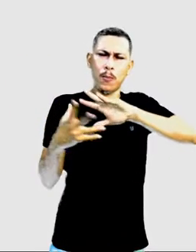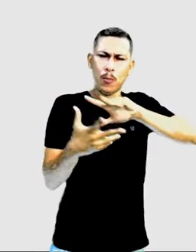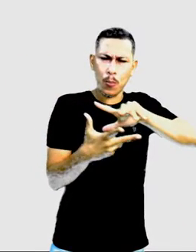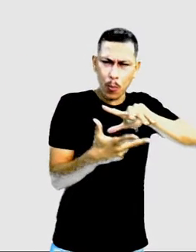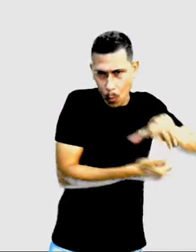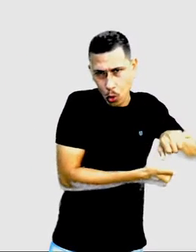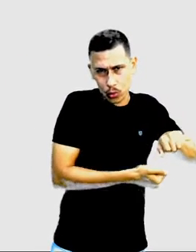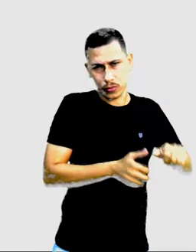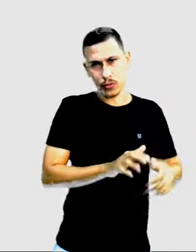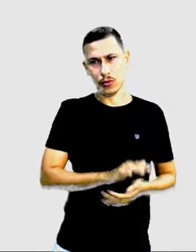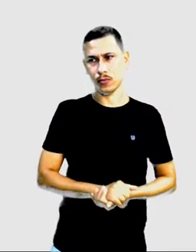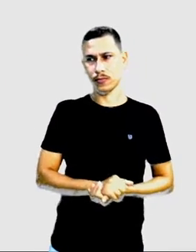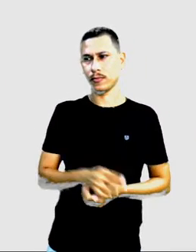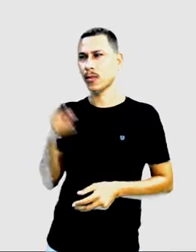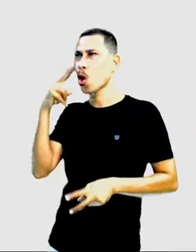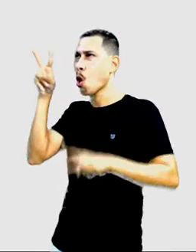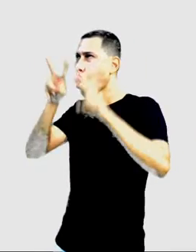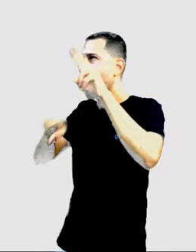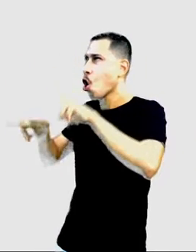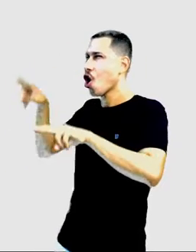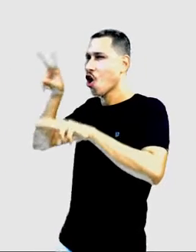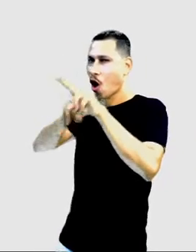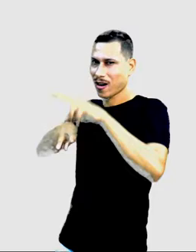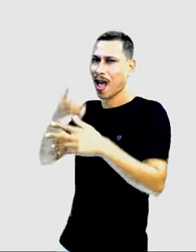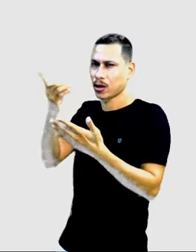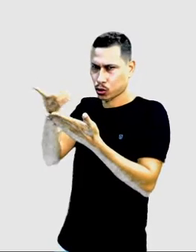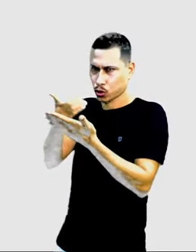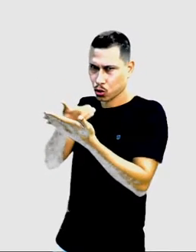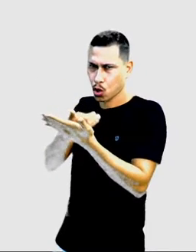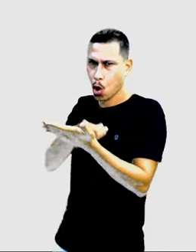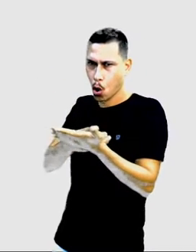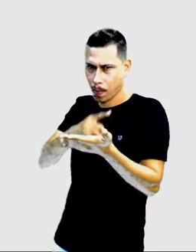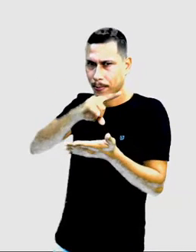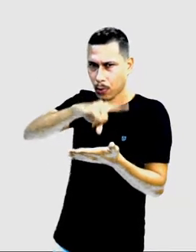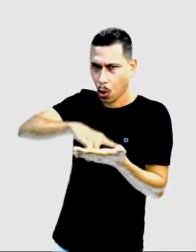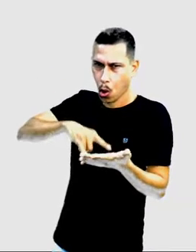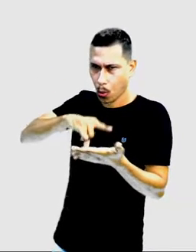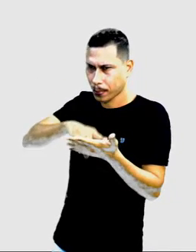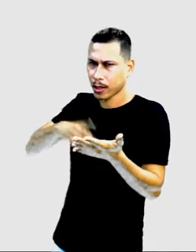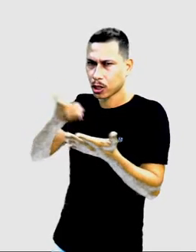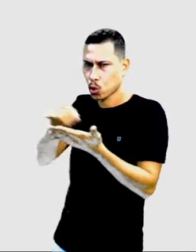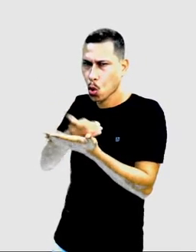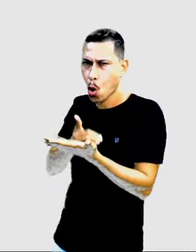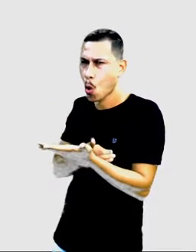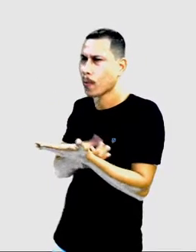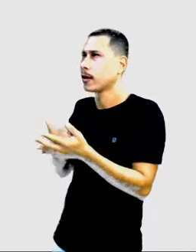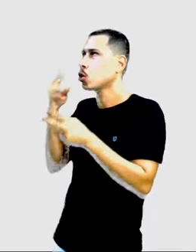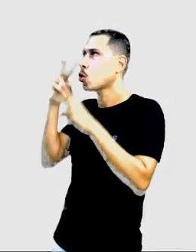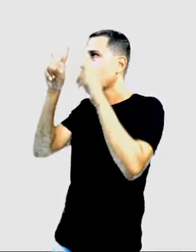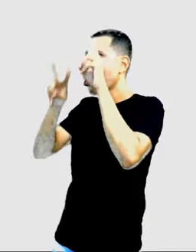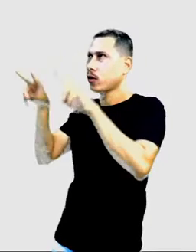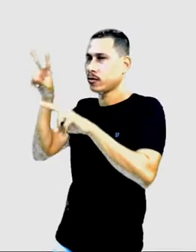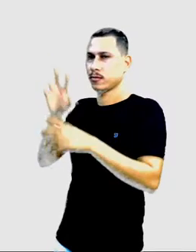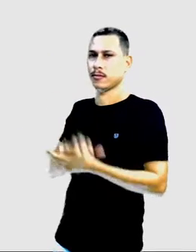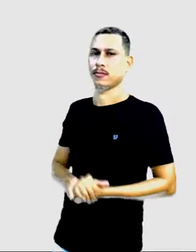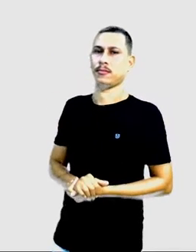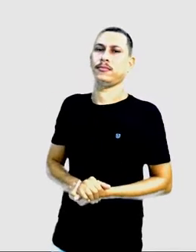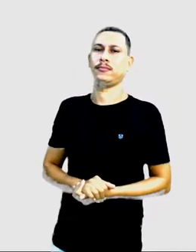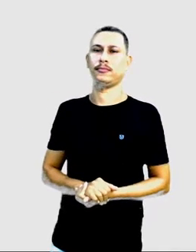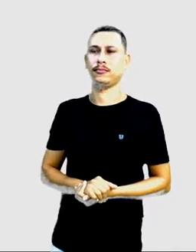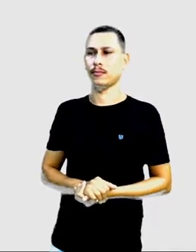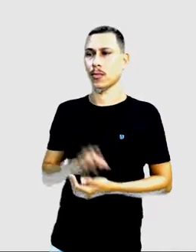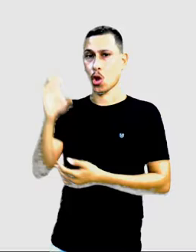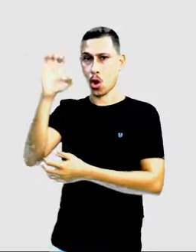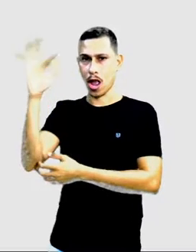Vamos ver aqui a capa desses documentos, de alguns desses, que a gente viu aí agora. Aqui, a gente tem a